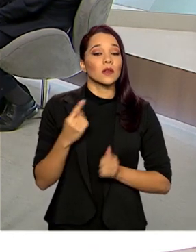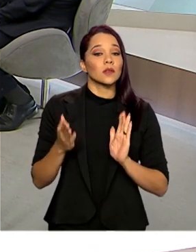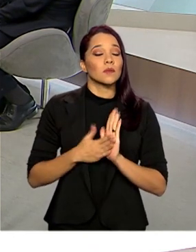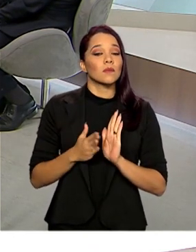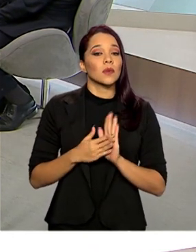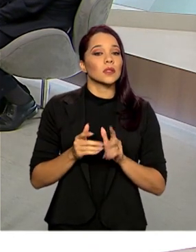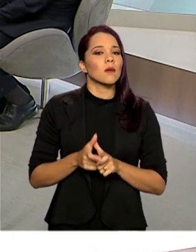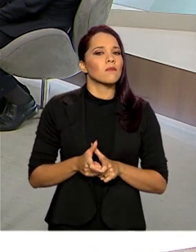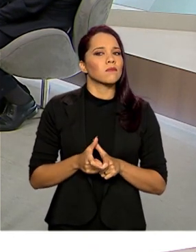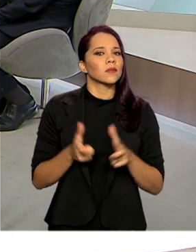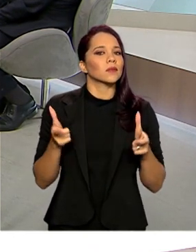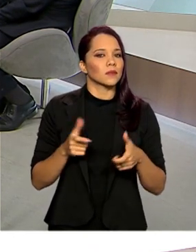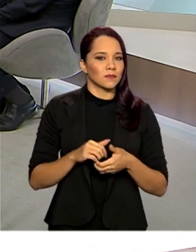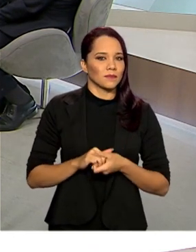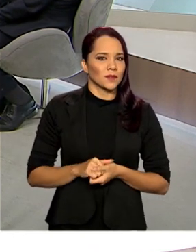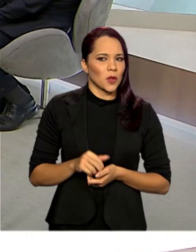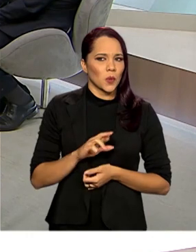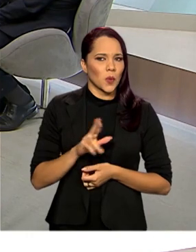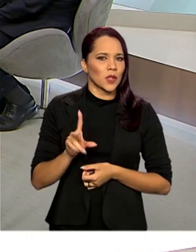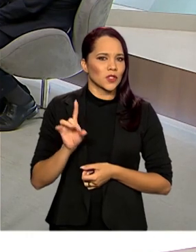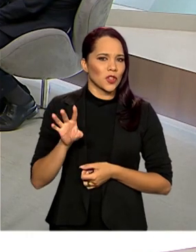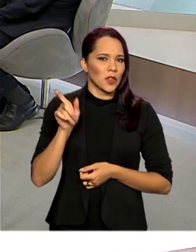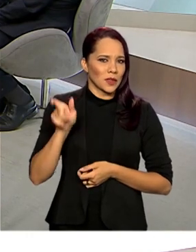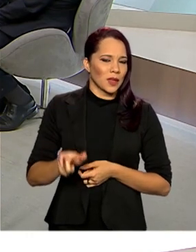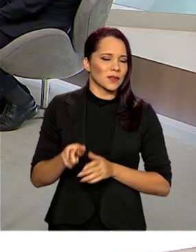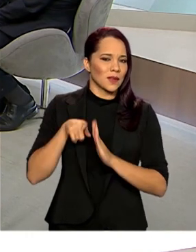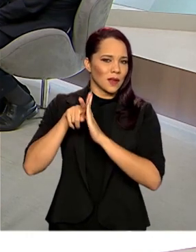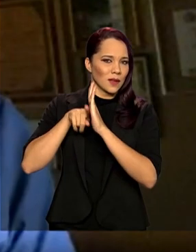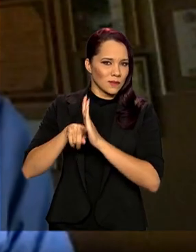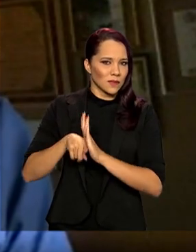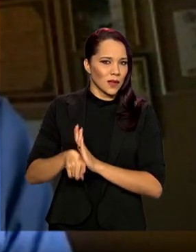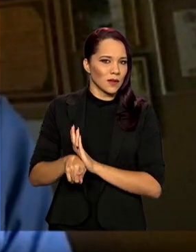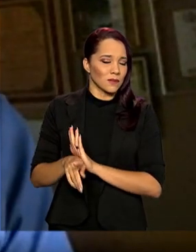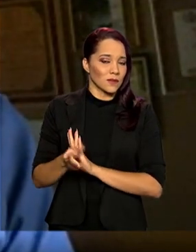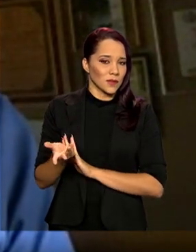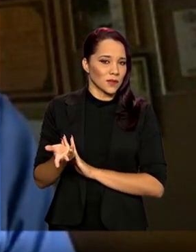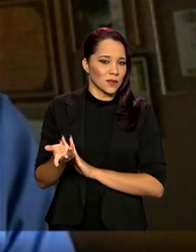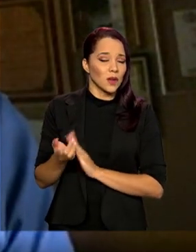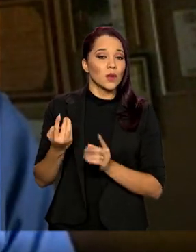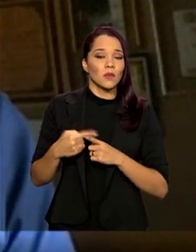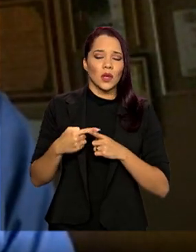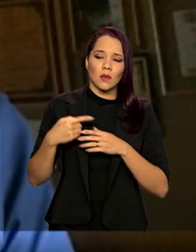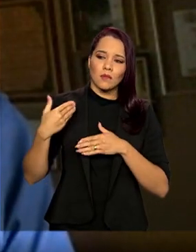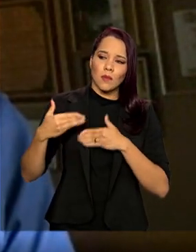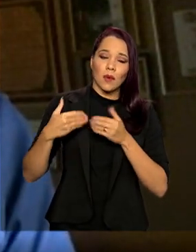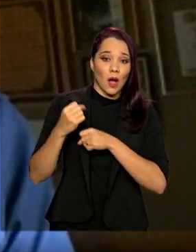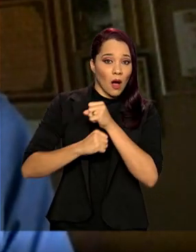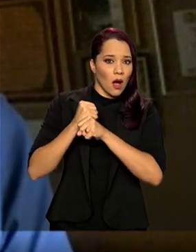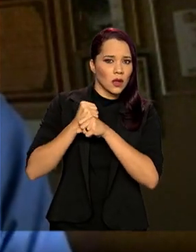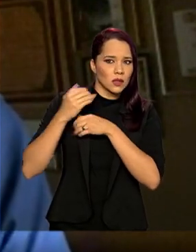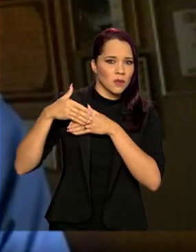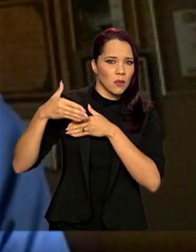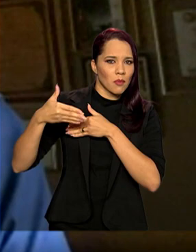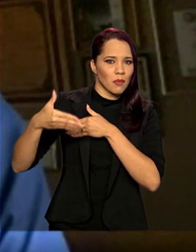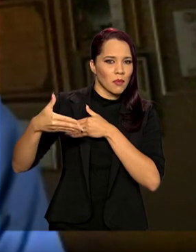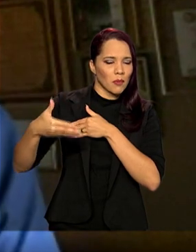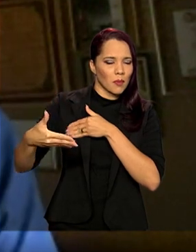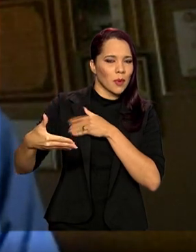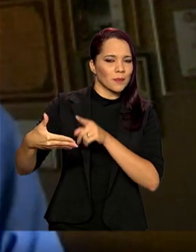maior, né? Acho que não é objeto desta análise, porque ao longo dos anos nós fomos